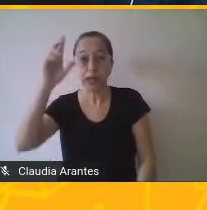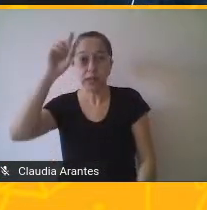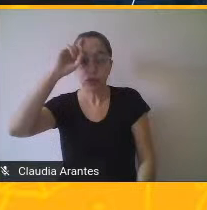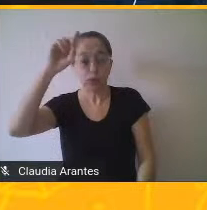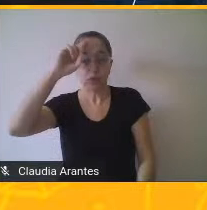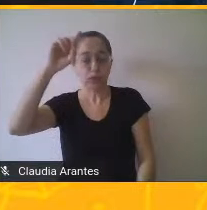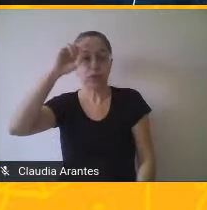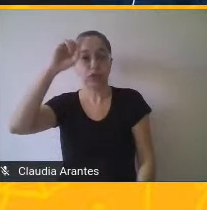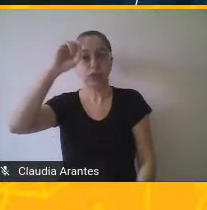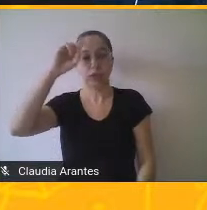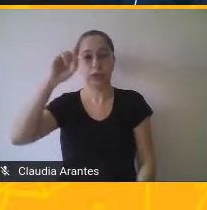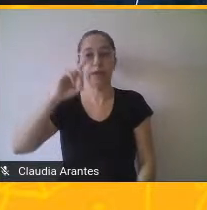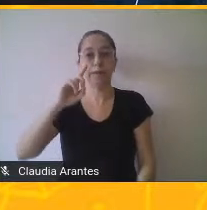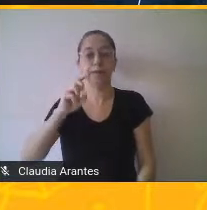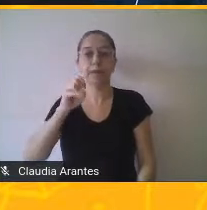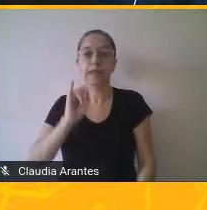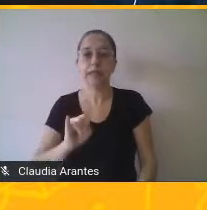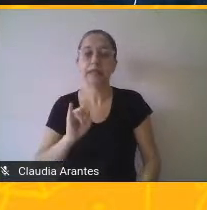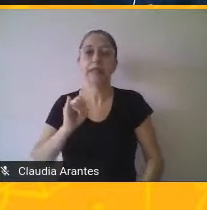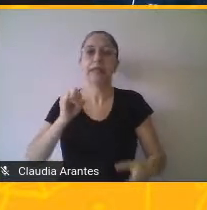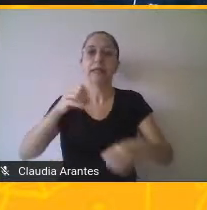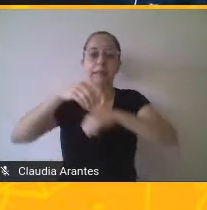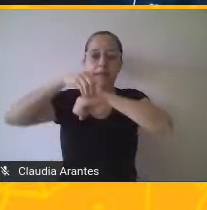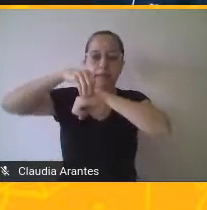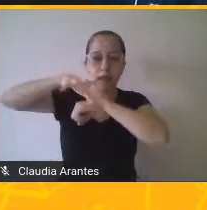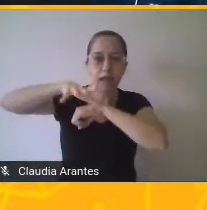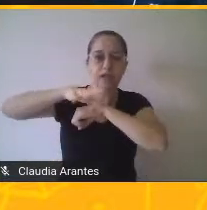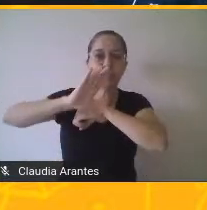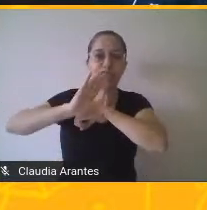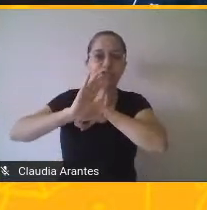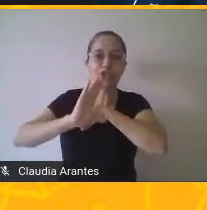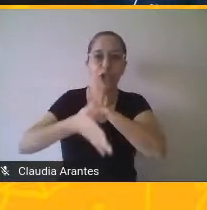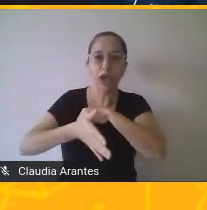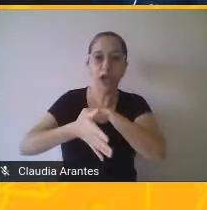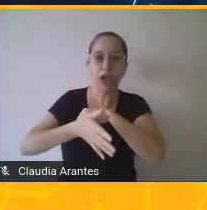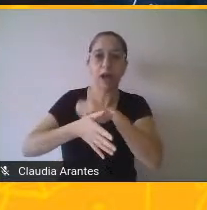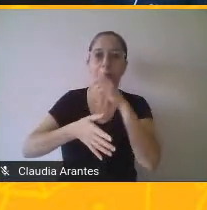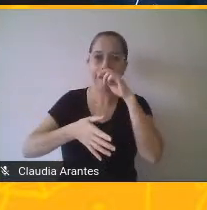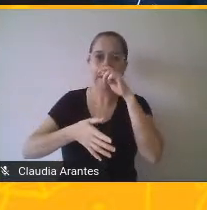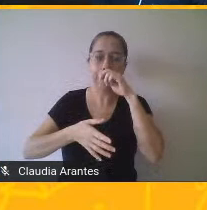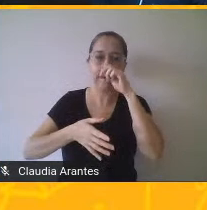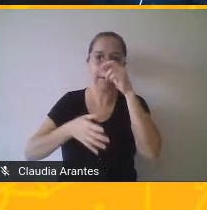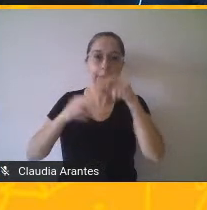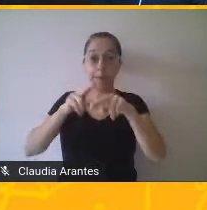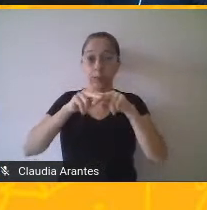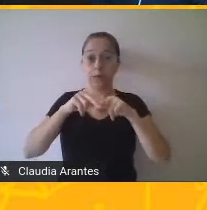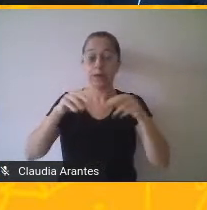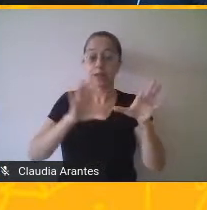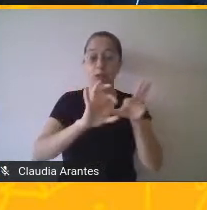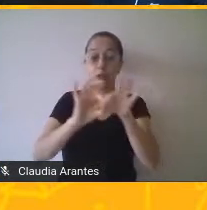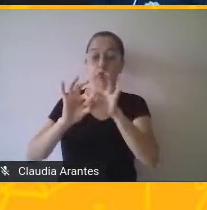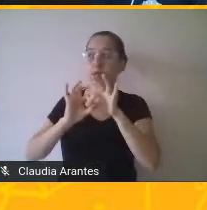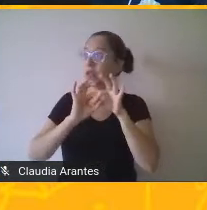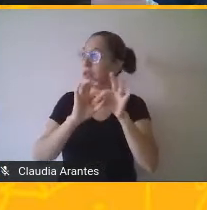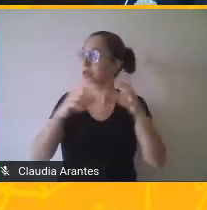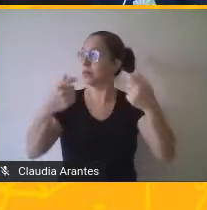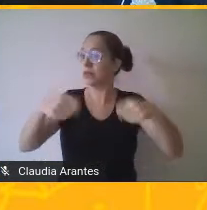quando a mensagem foi veiculada. Então, o contexto também tem que estar